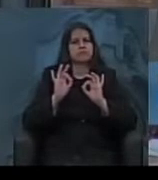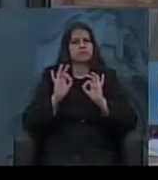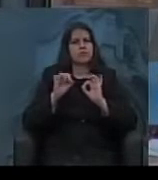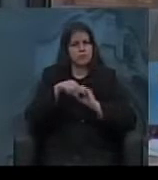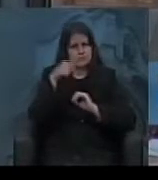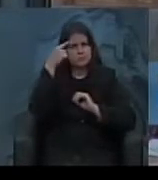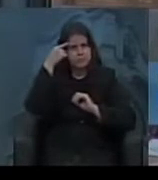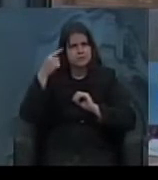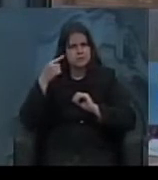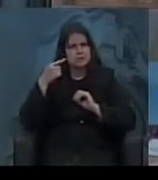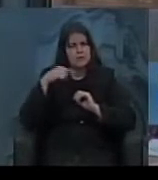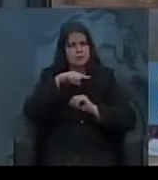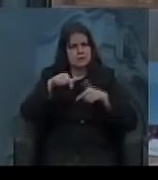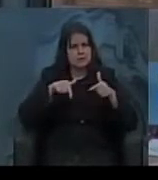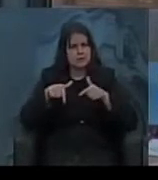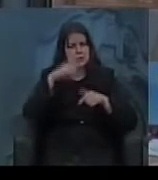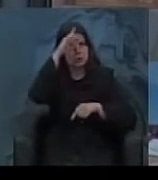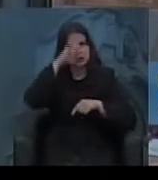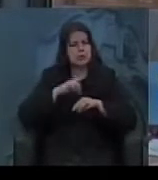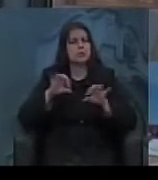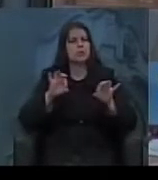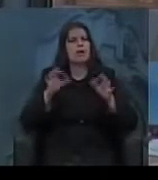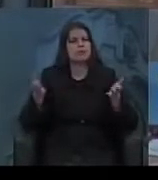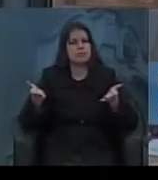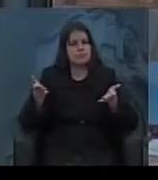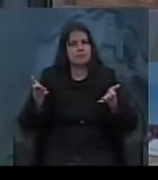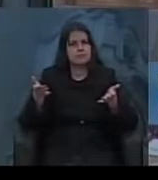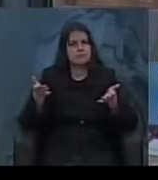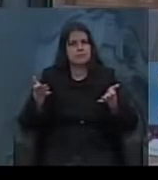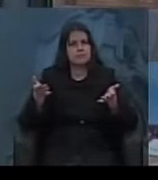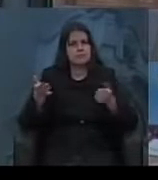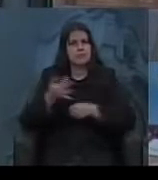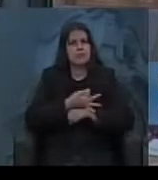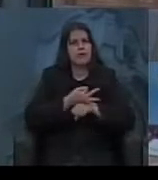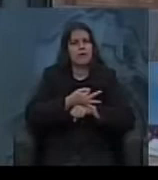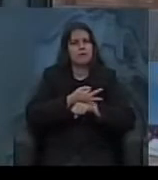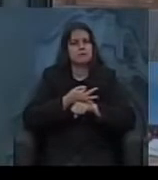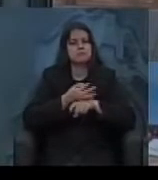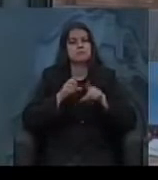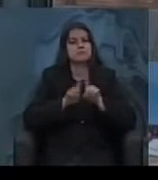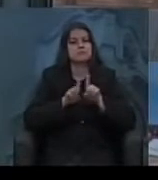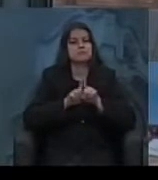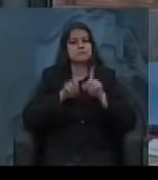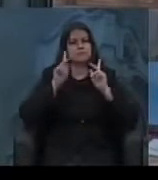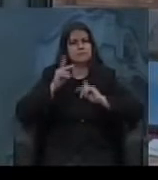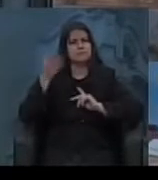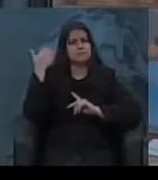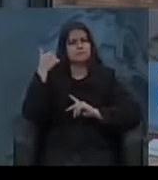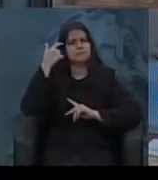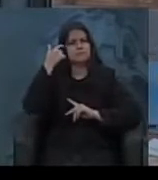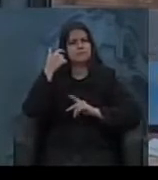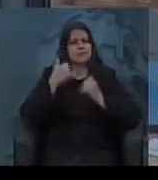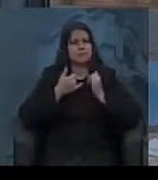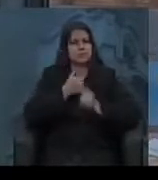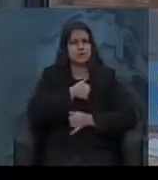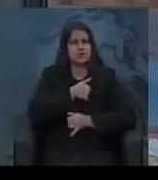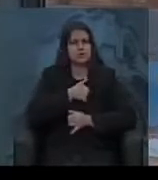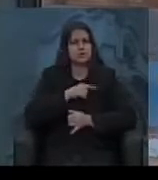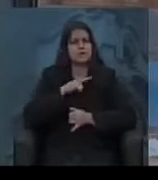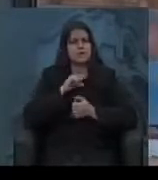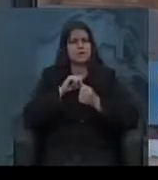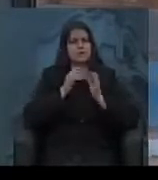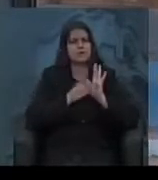Imaginem vocês trabalharem sem direito a nada de férias. Tanto que, por parte do empresariado, era visto, quando o Vargas propôs as